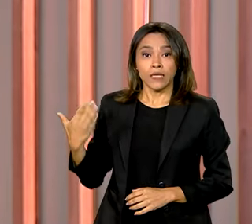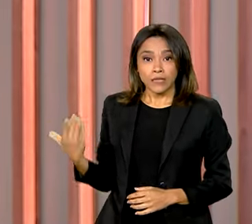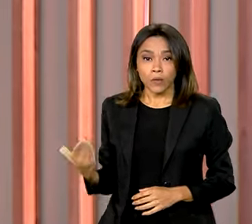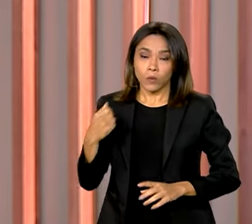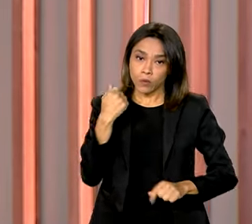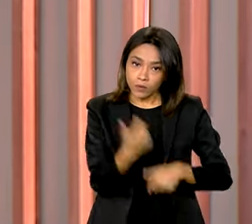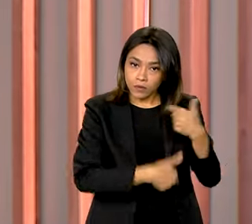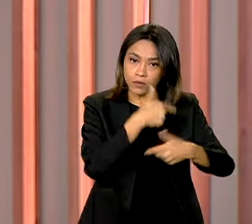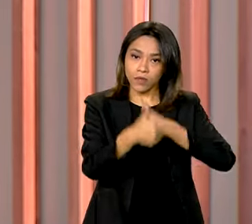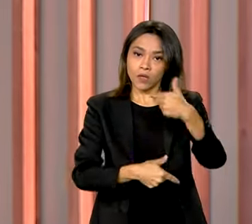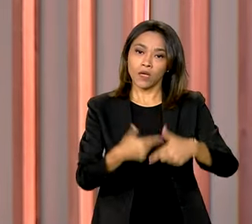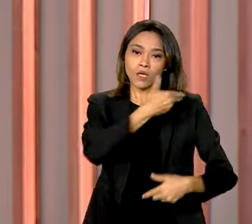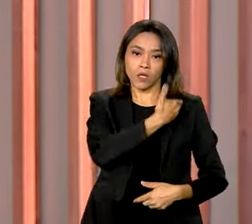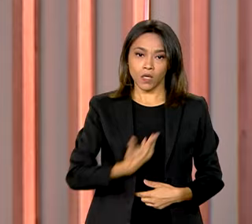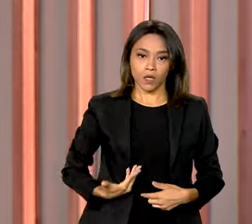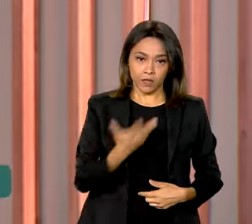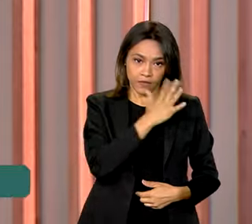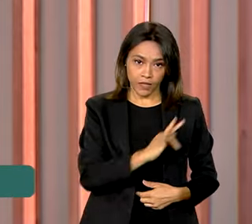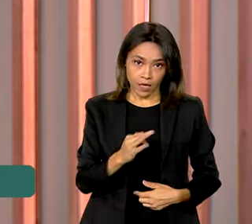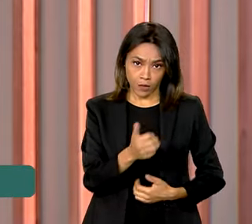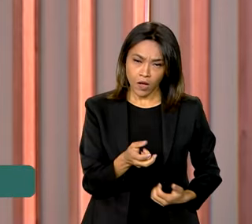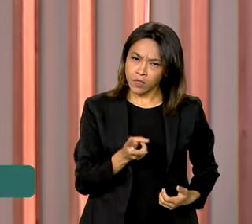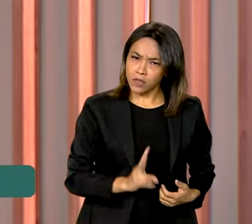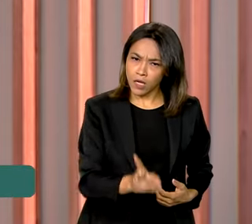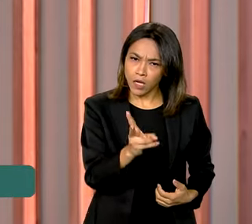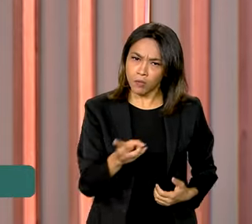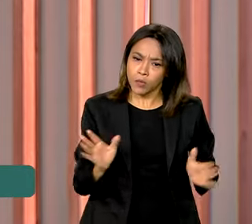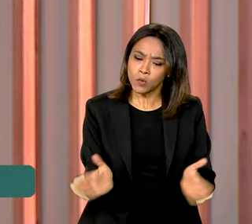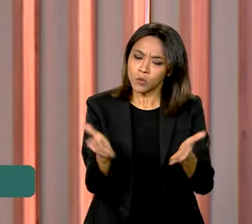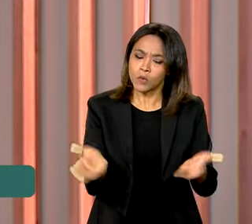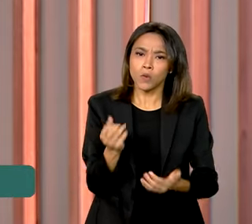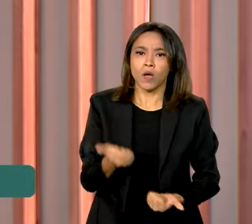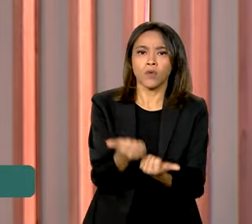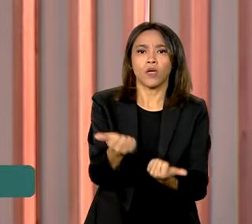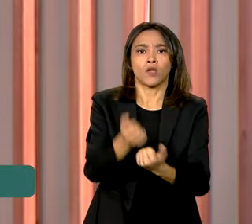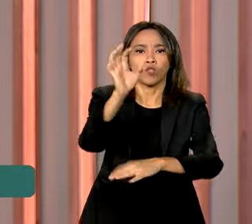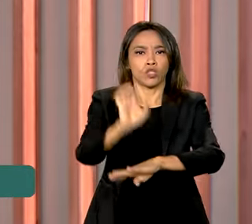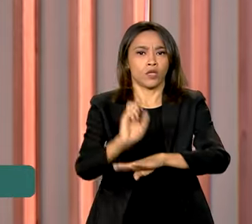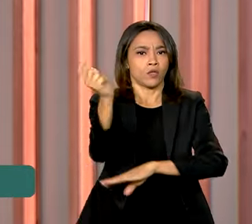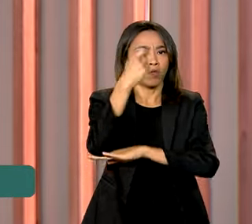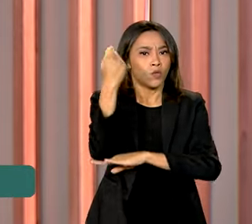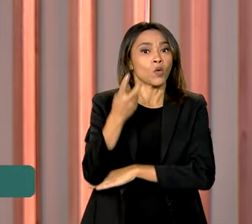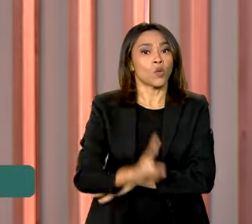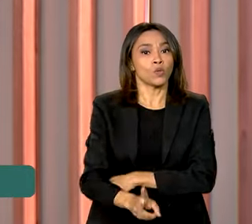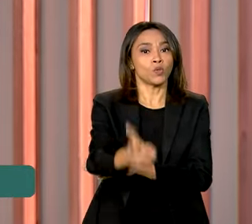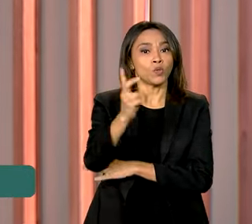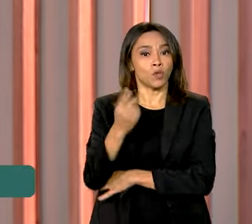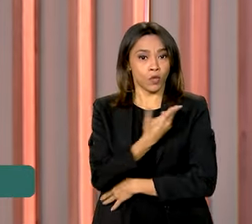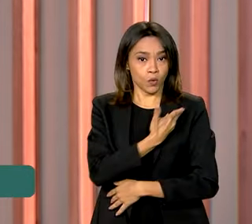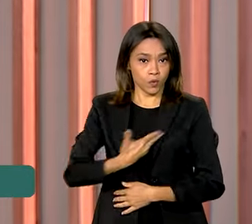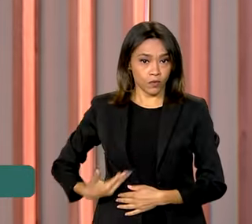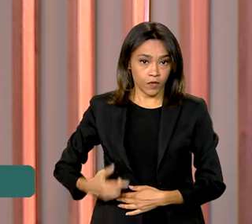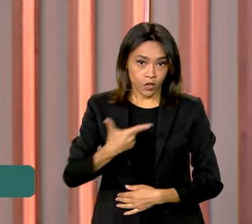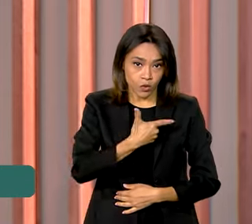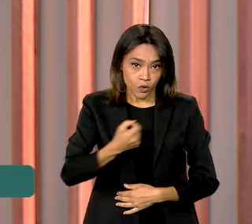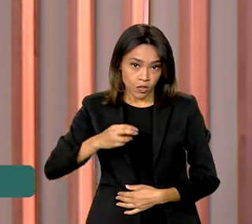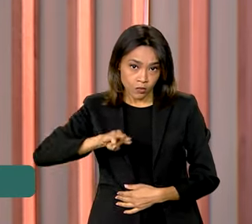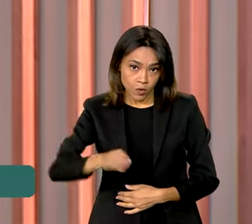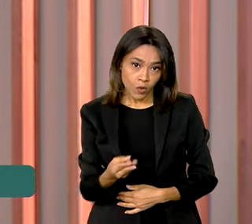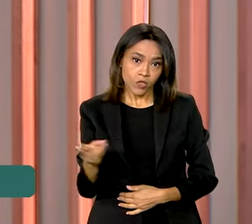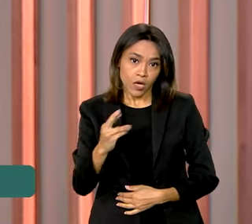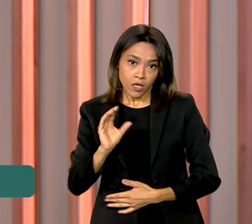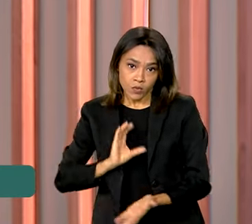federal em apoio ao Rio Grande do Sul não para. O Ministério da Saúde destinou mais R 200 milhões para o estado.